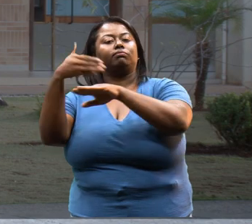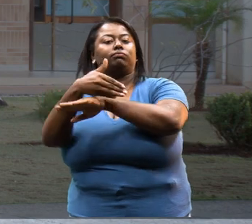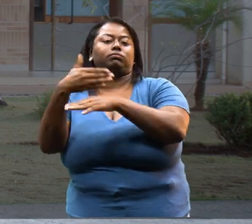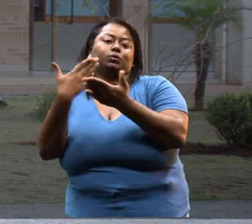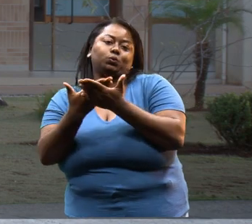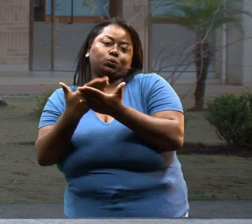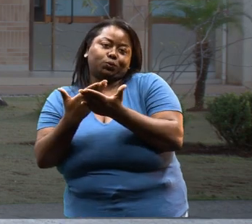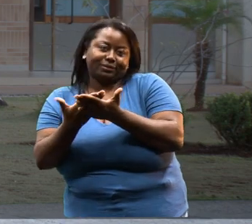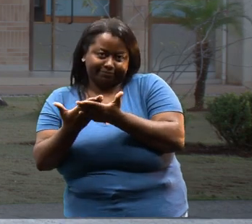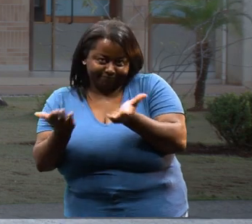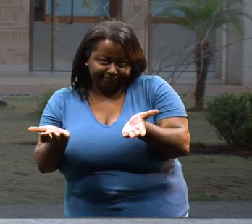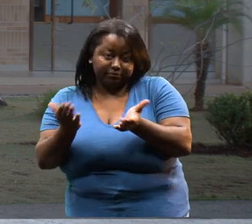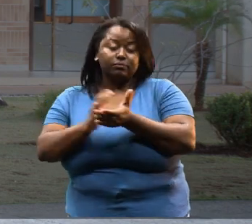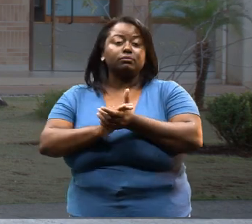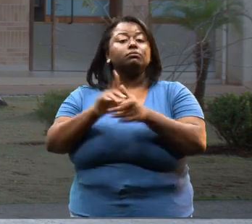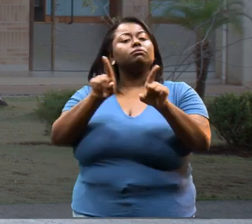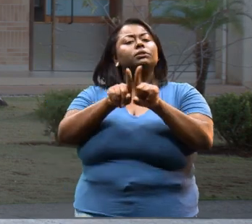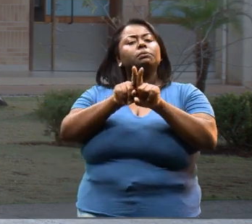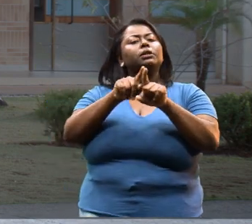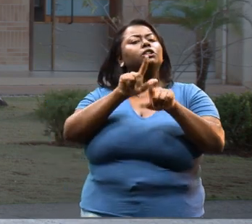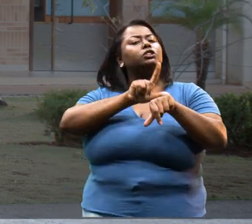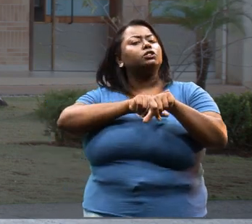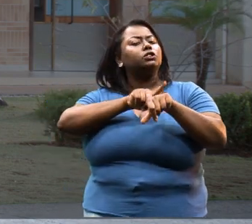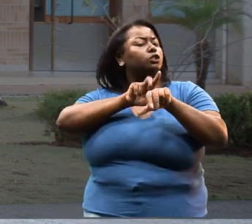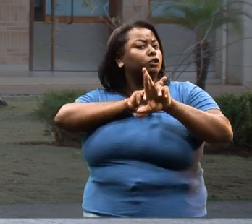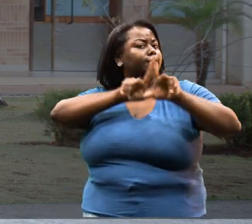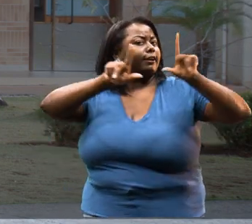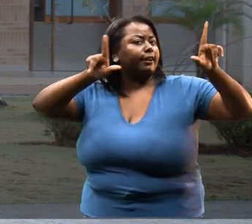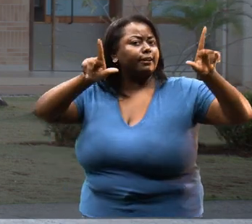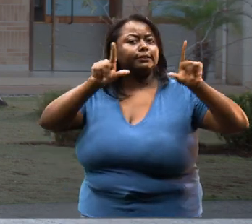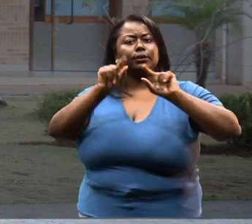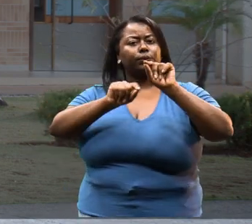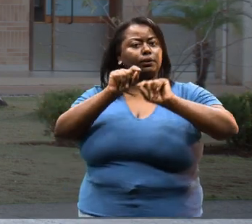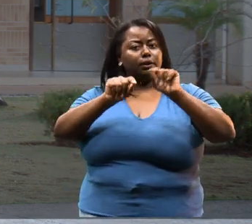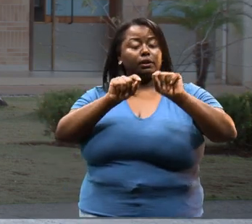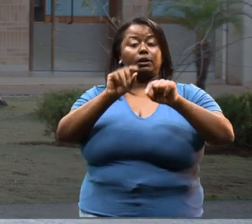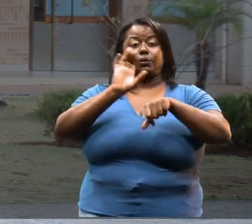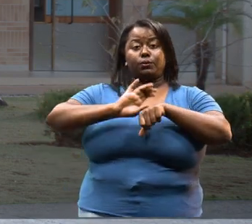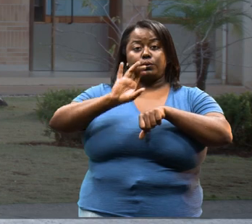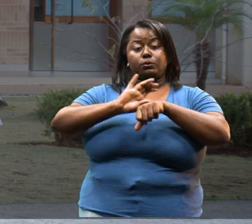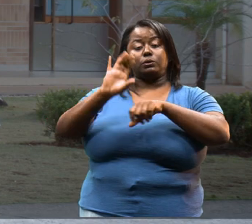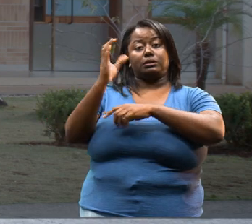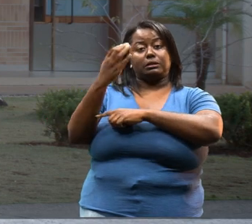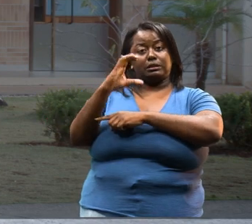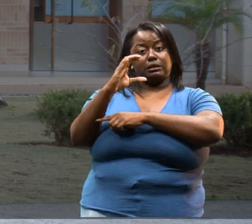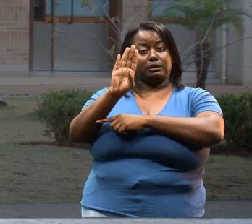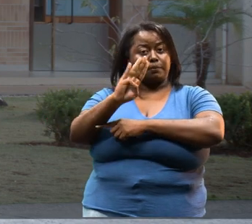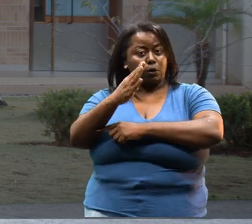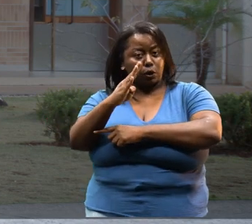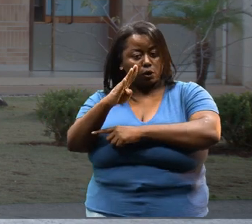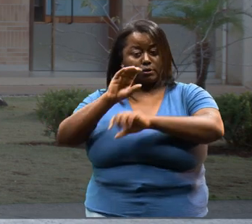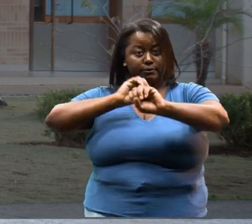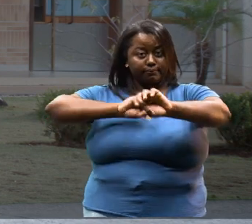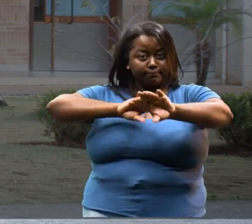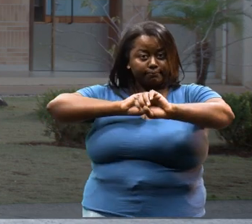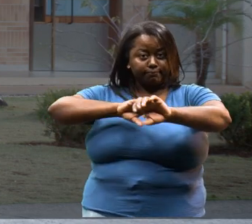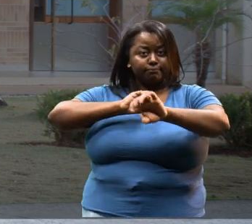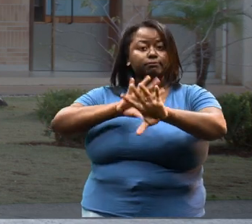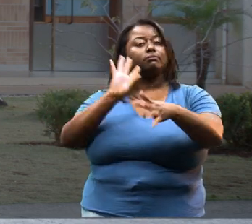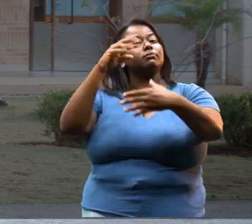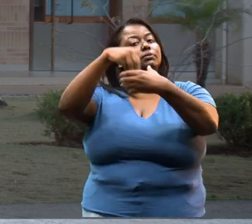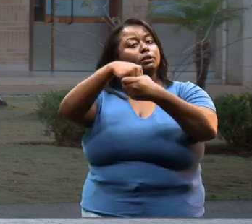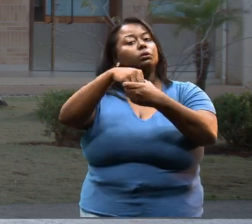integral. Bom, um outro diferencial também é um curso de ciências biológicas, licenciatura,